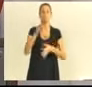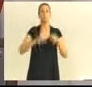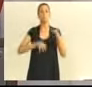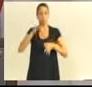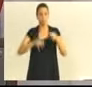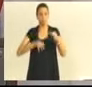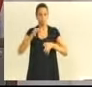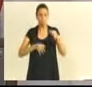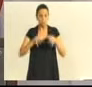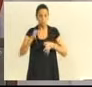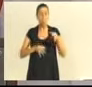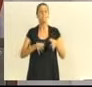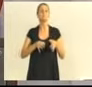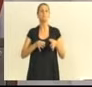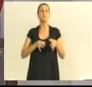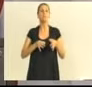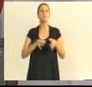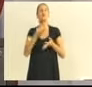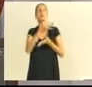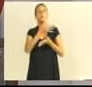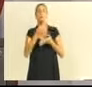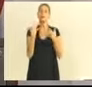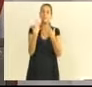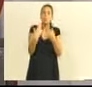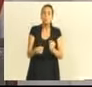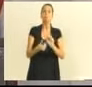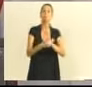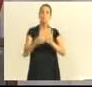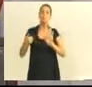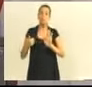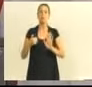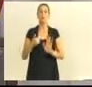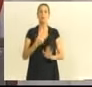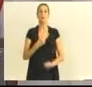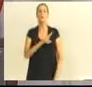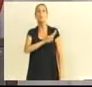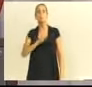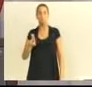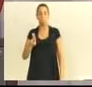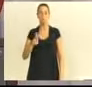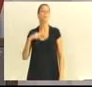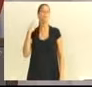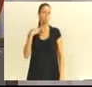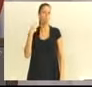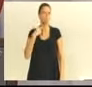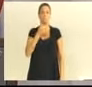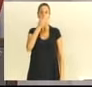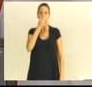implementei contra a decisão da mesa diretora que aceitou a retirada do vereador Becker do pedido de CPI.